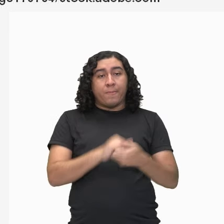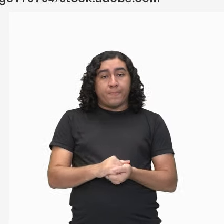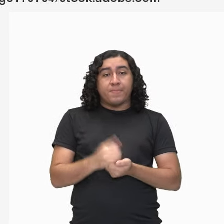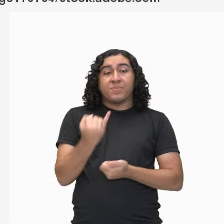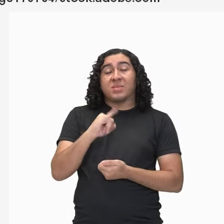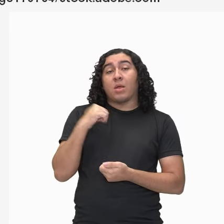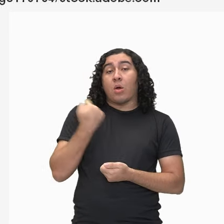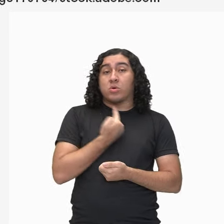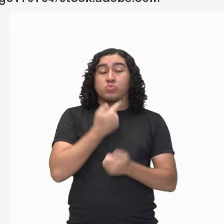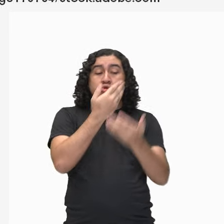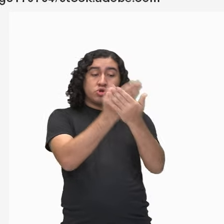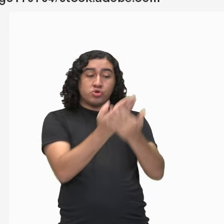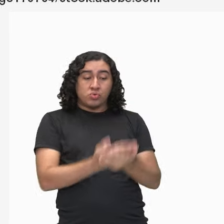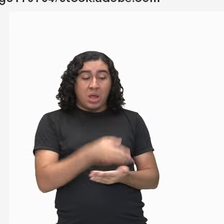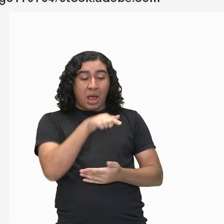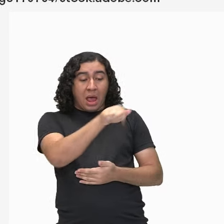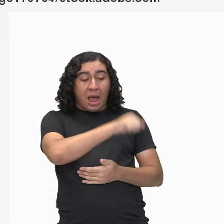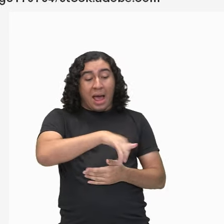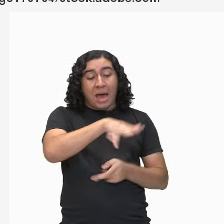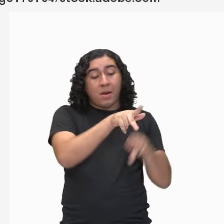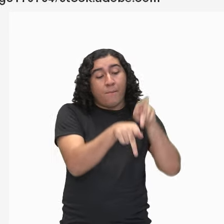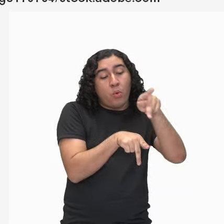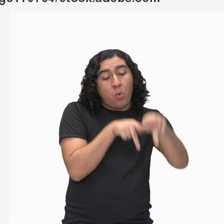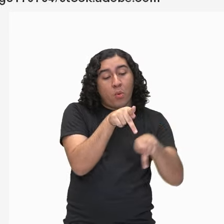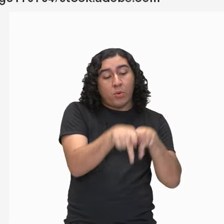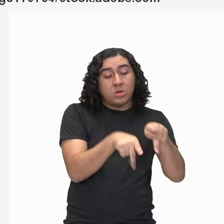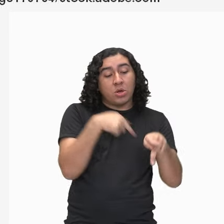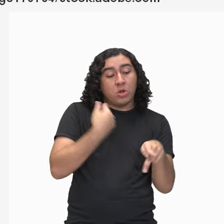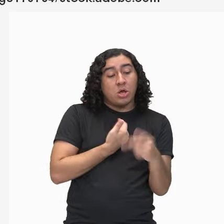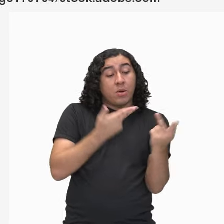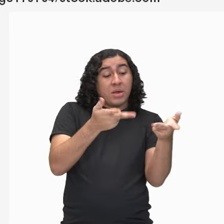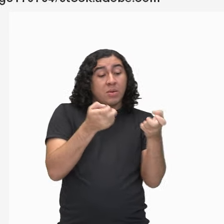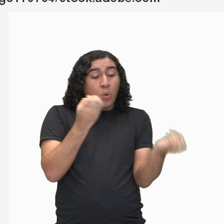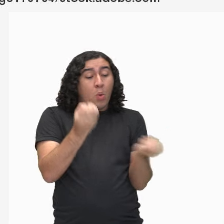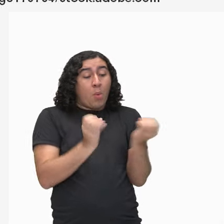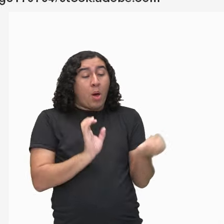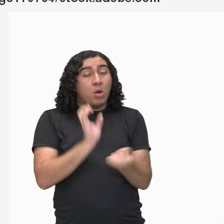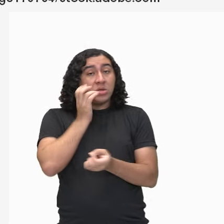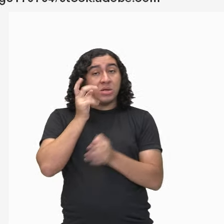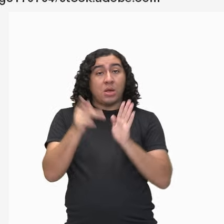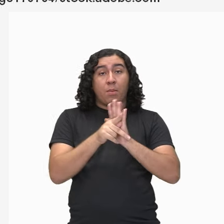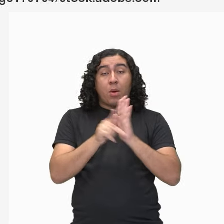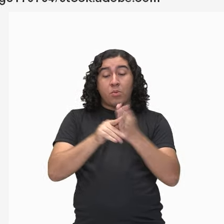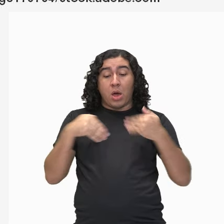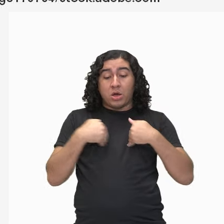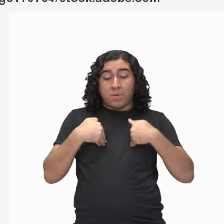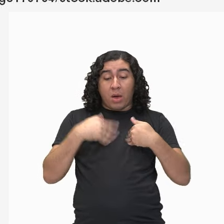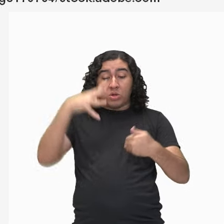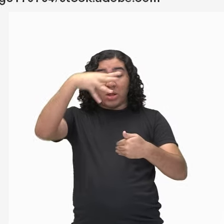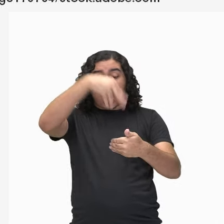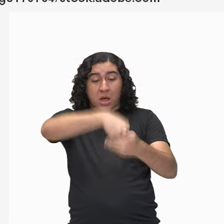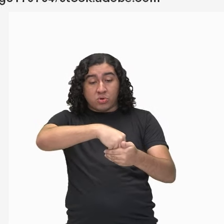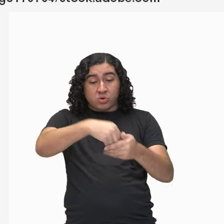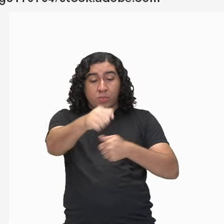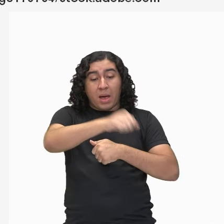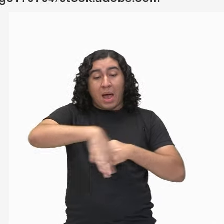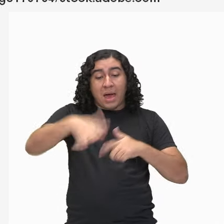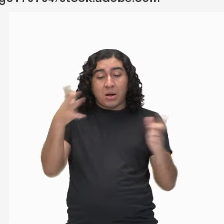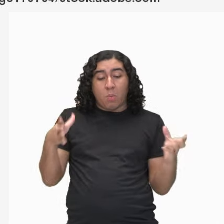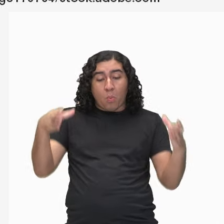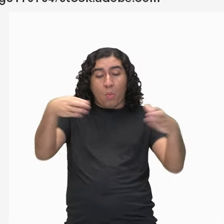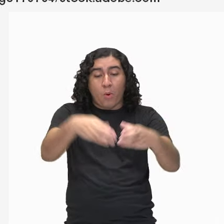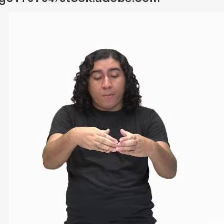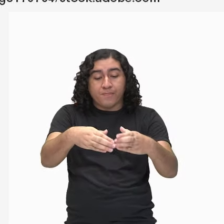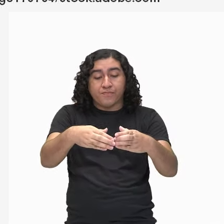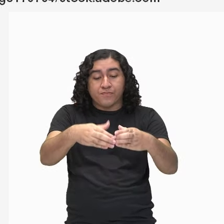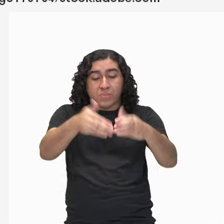populações, a gente observa como acontece esse movimento das espécies dentro de uma determinada área. E aí